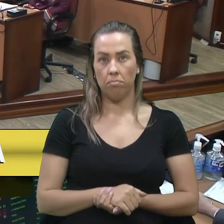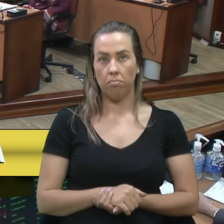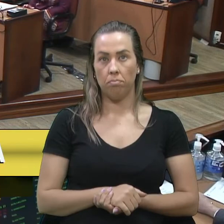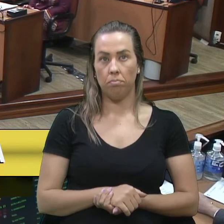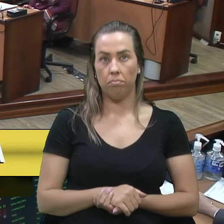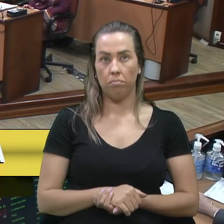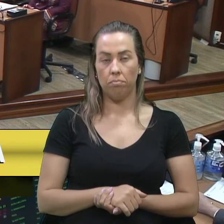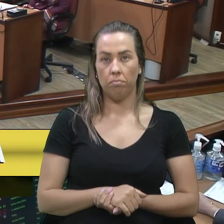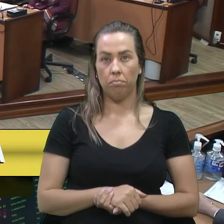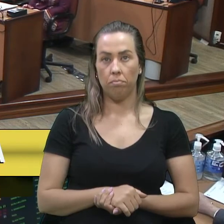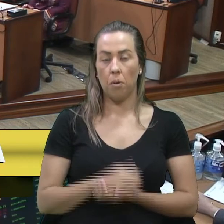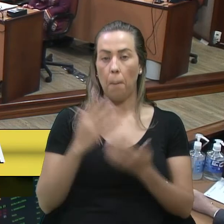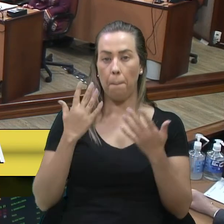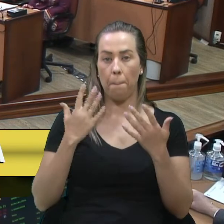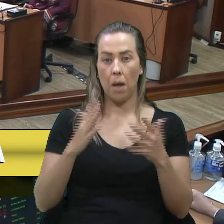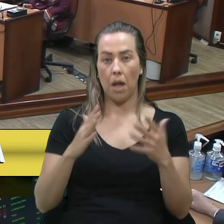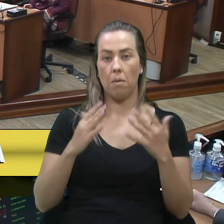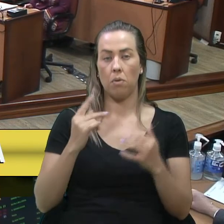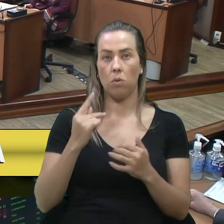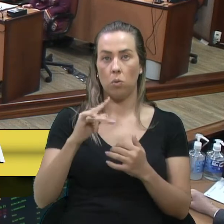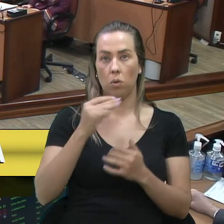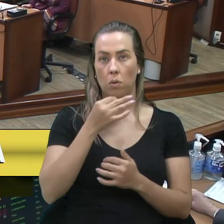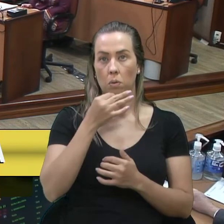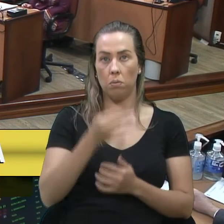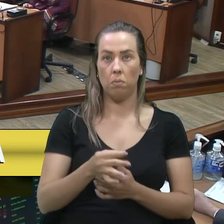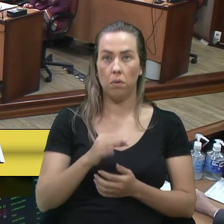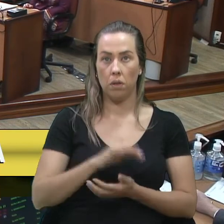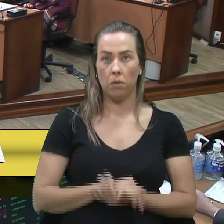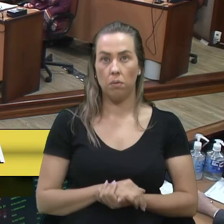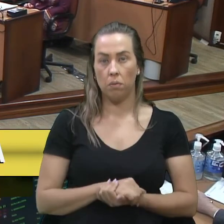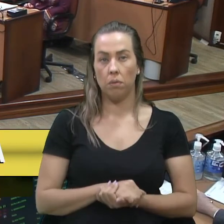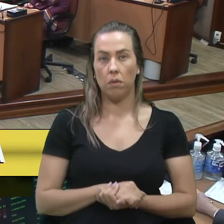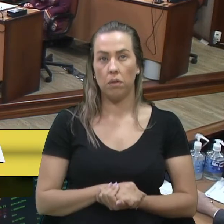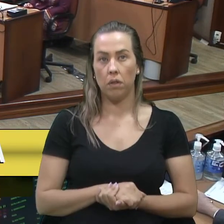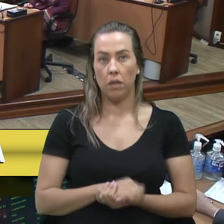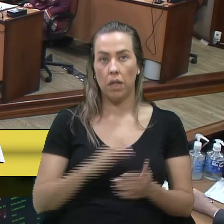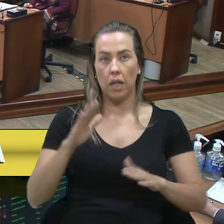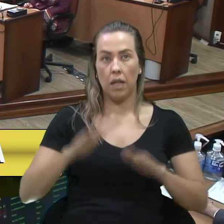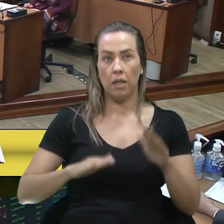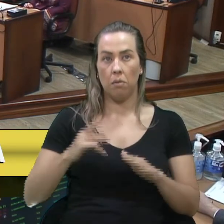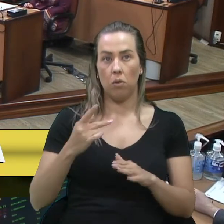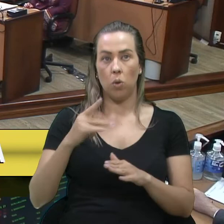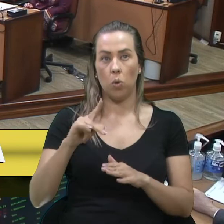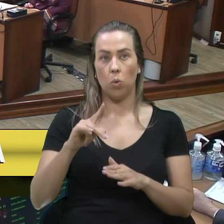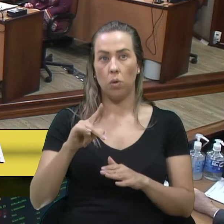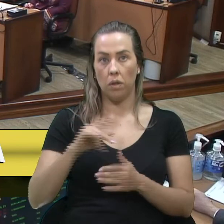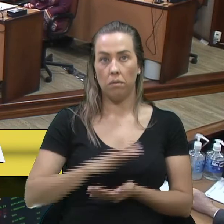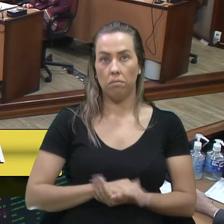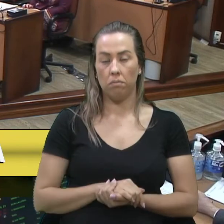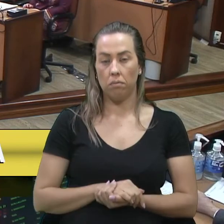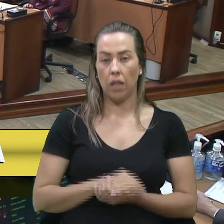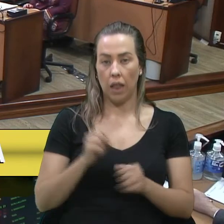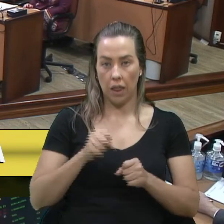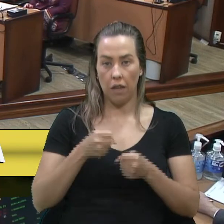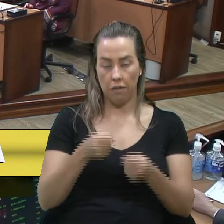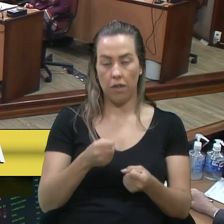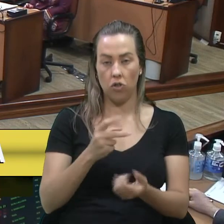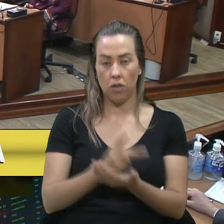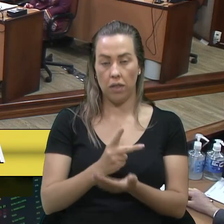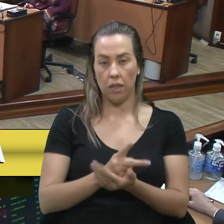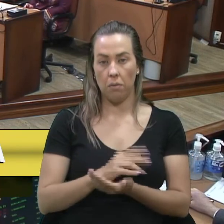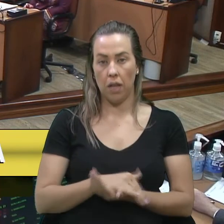eu te parabenizo pela tua posição, independente do teu pensamento, que é um cara que defende firme,